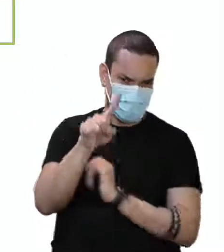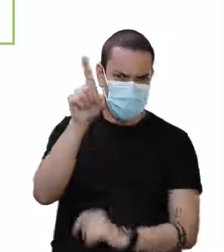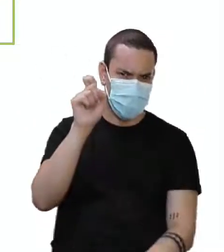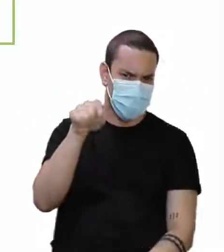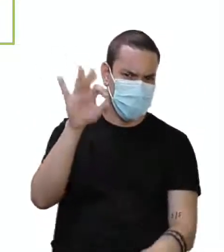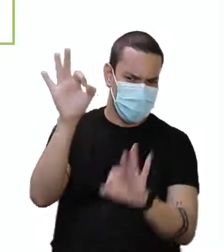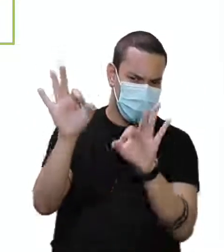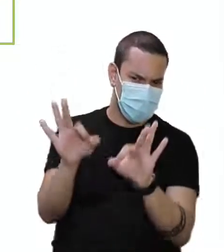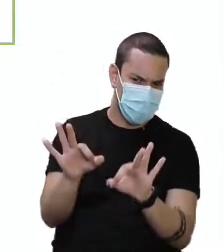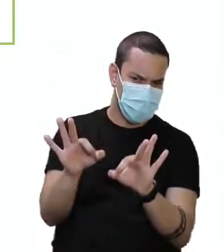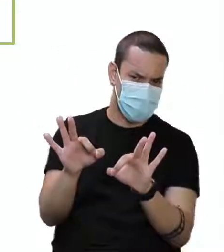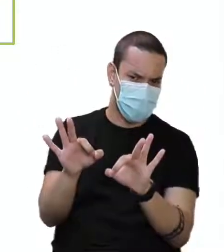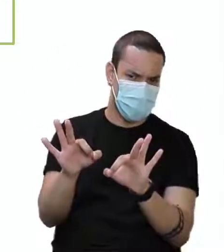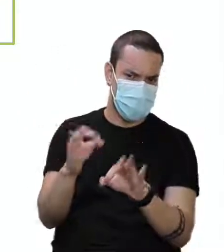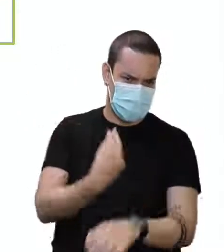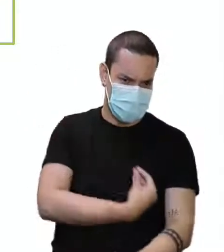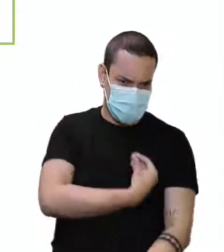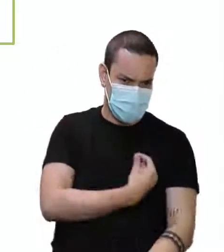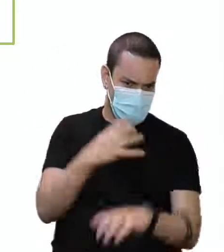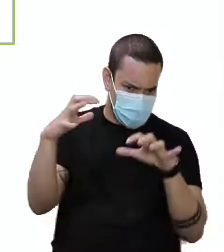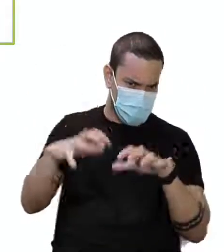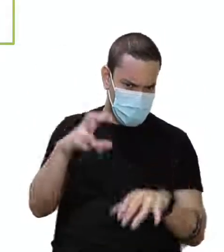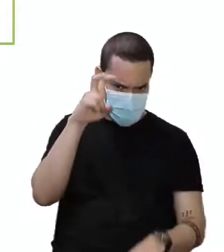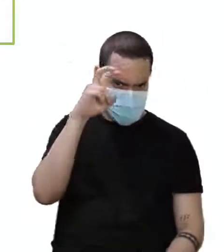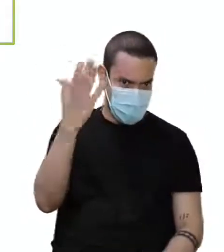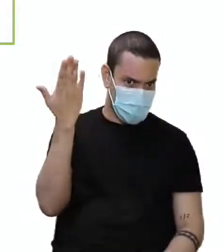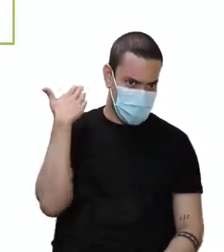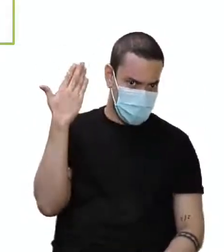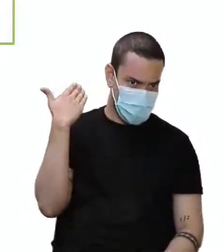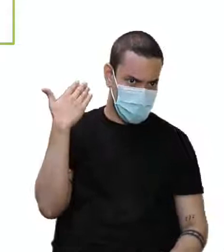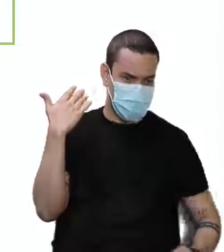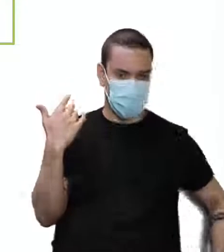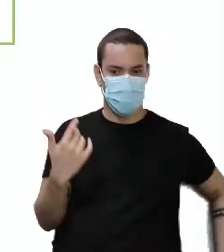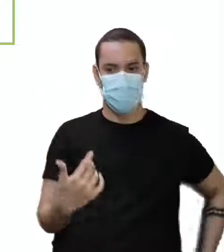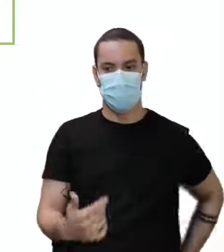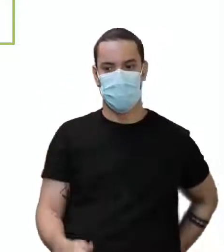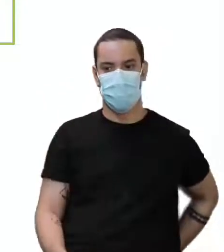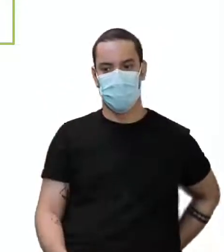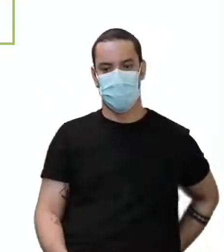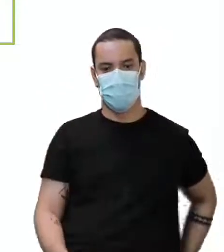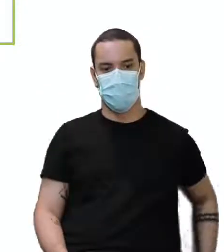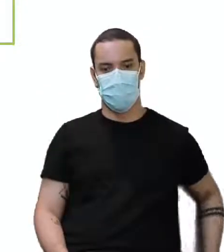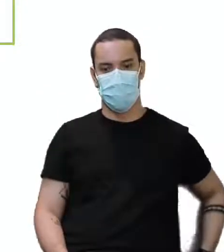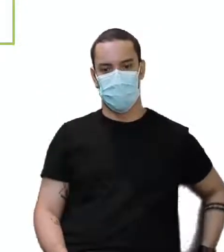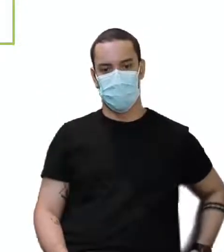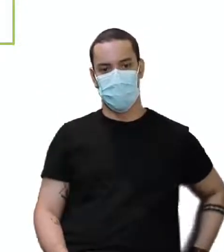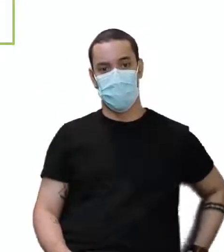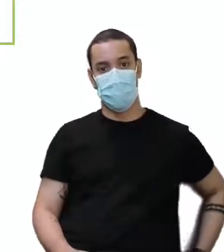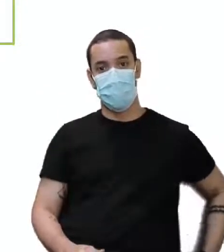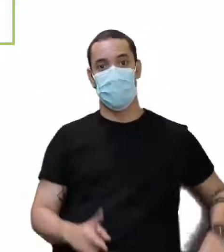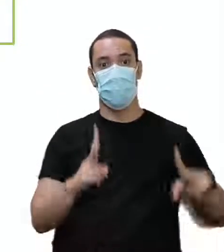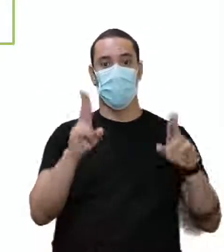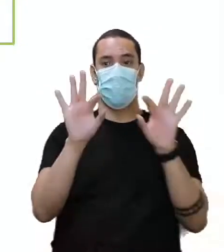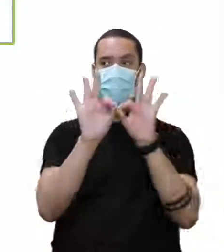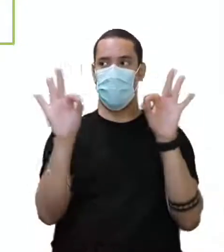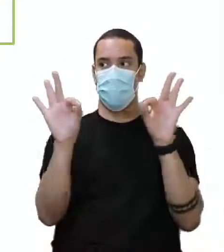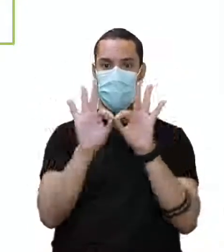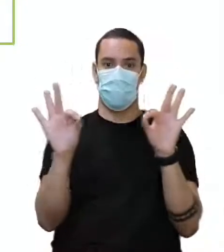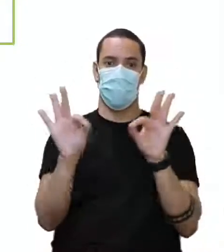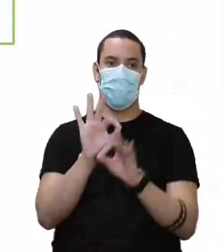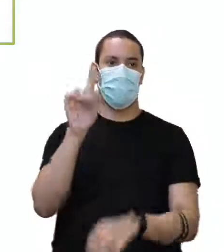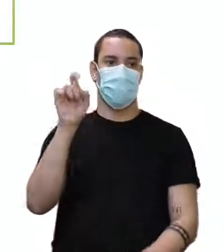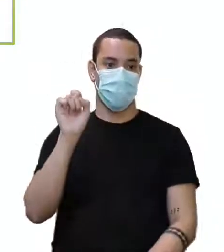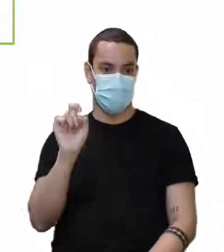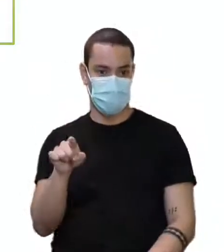raining last Thursday? Estava chovendo quinta passada? É a mesma frase aqui na afirmação, aqui na negação